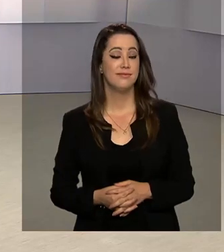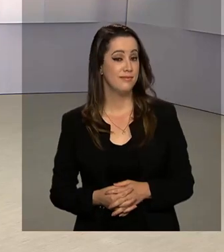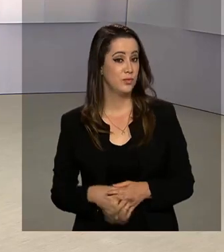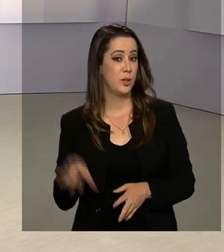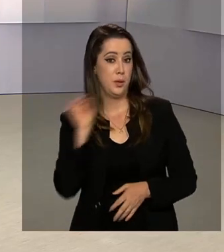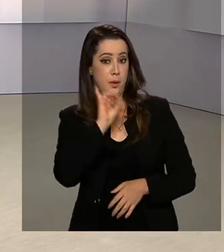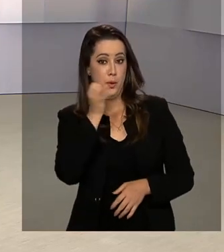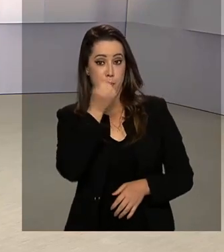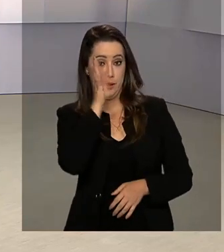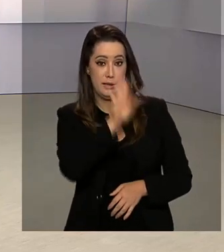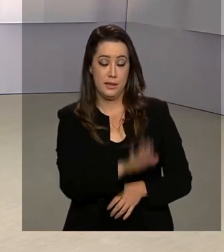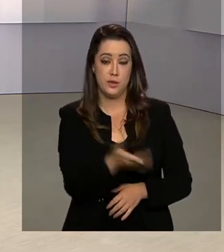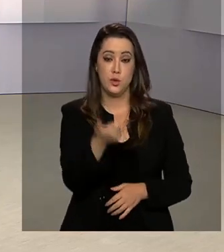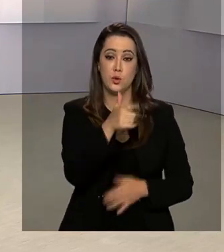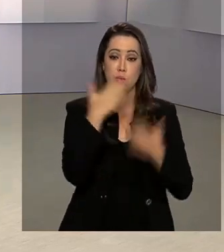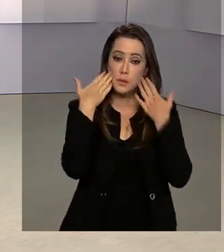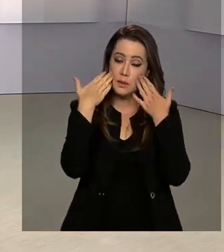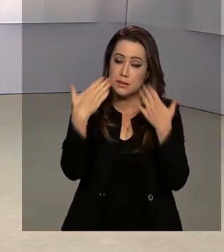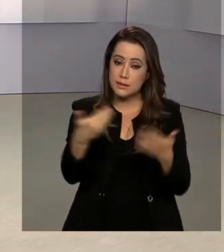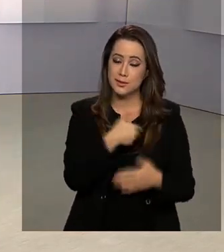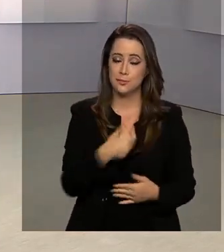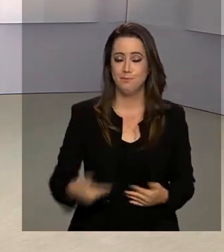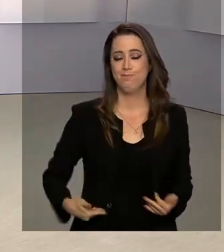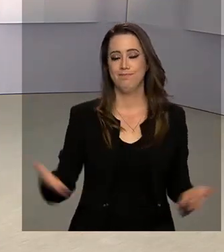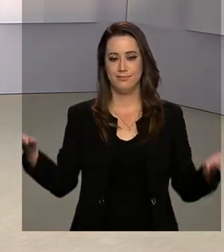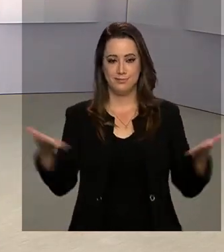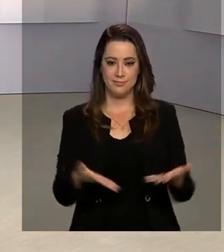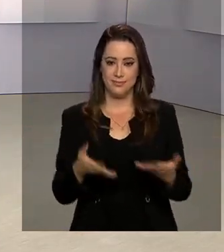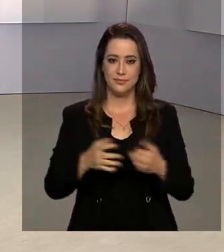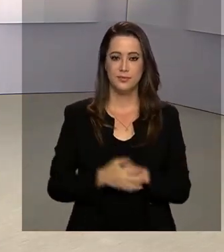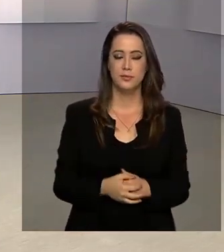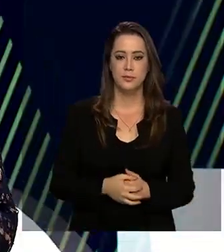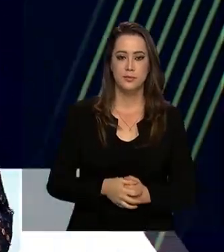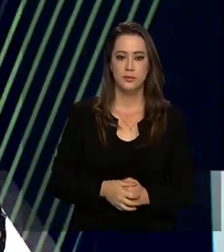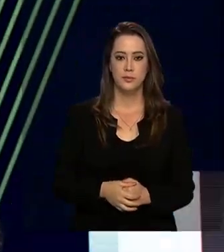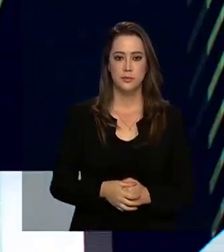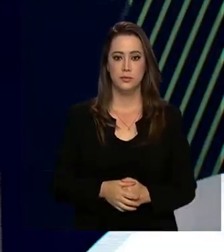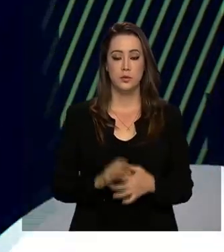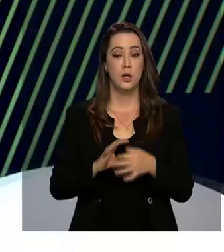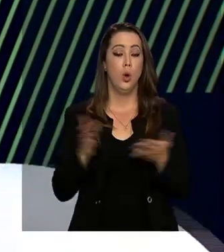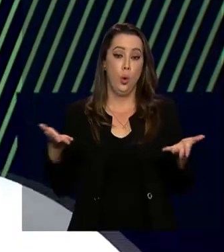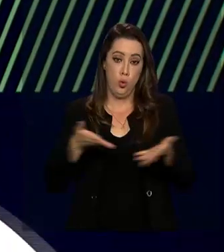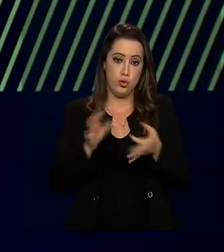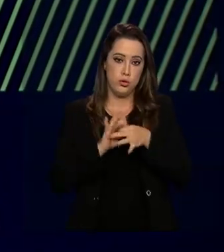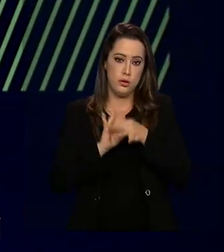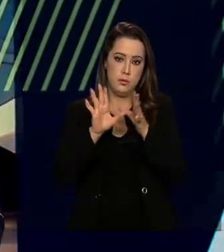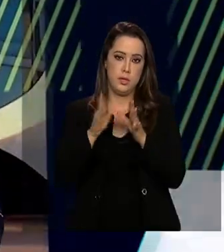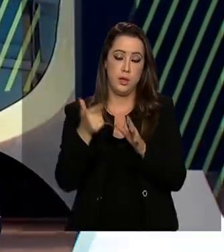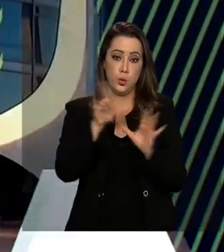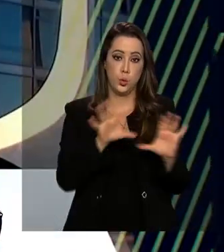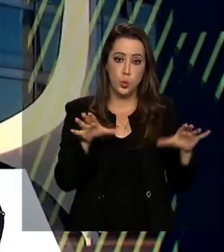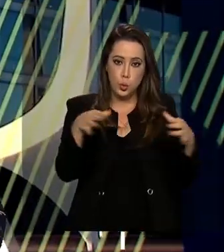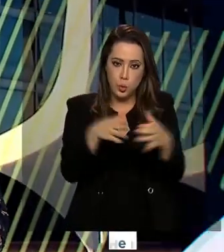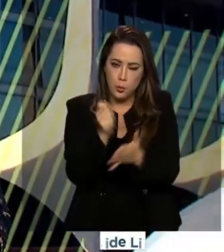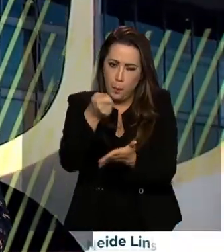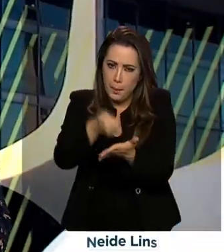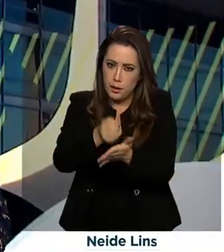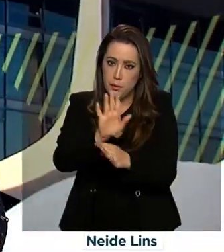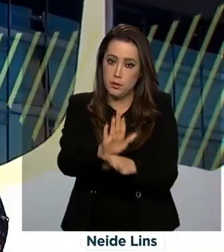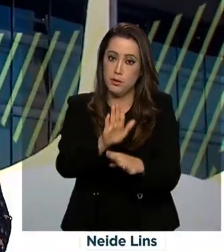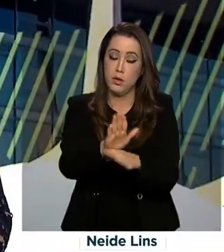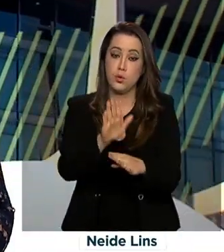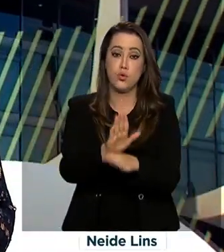Olá, boa tarde, estamos de volta com mais uma edição do Governo Agora. Hoje foi liberado mais um lote do auxílio